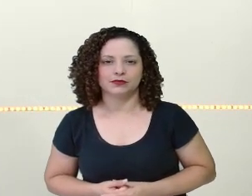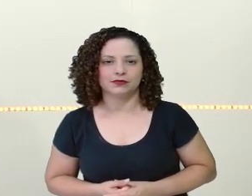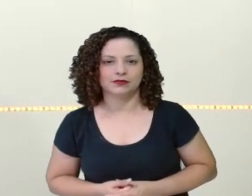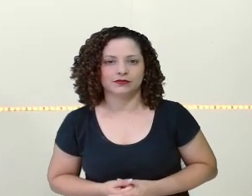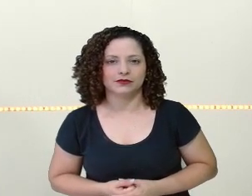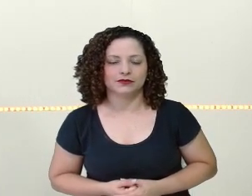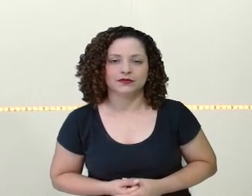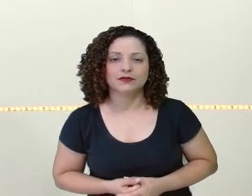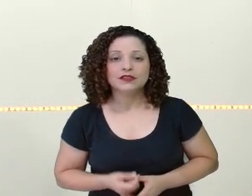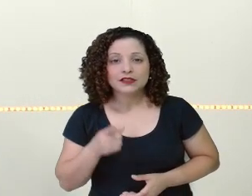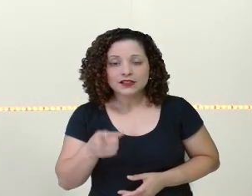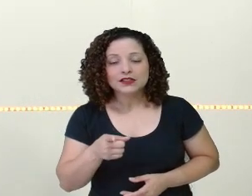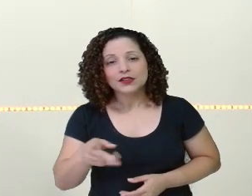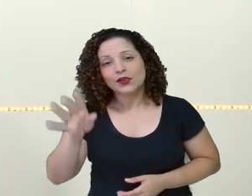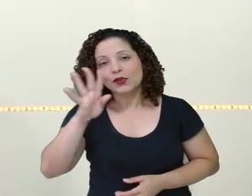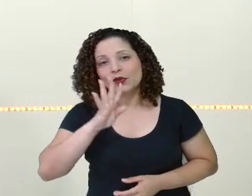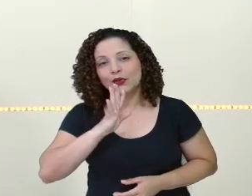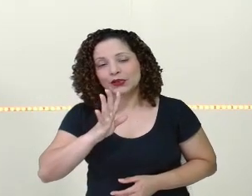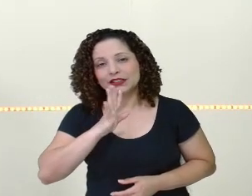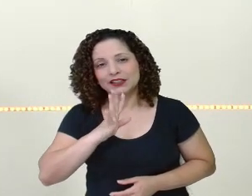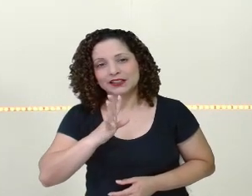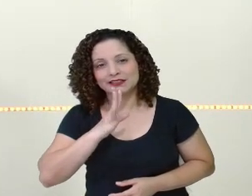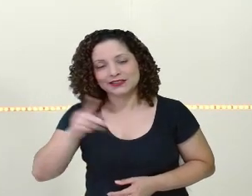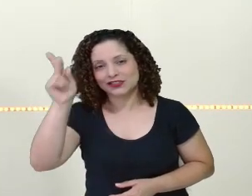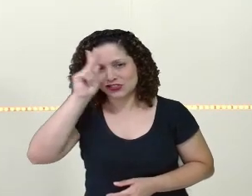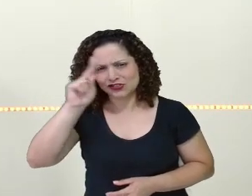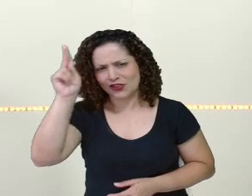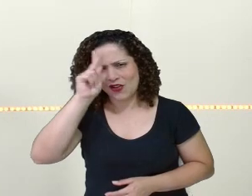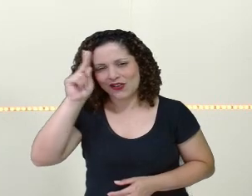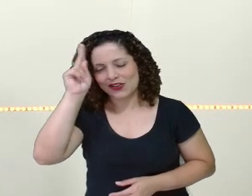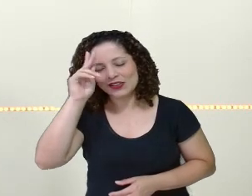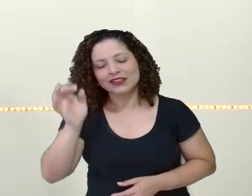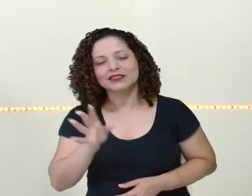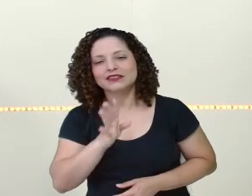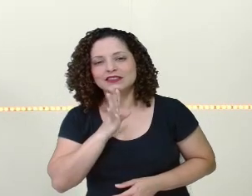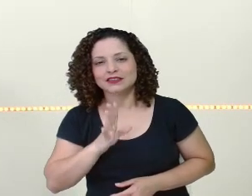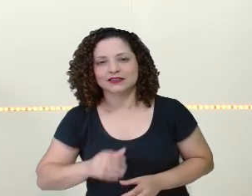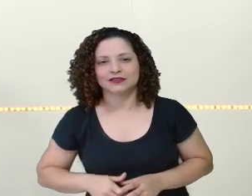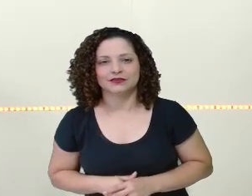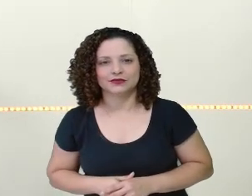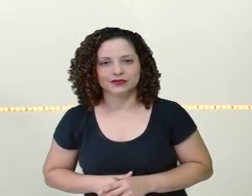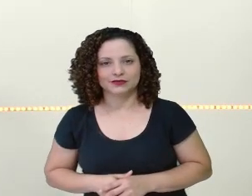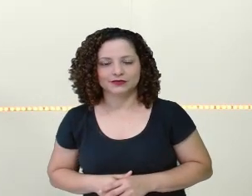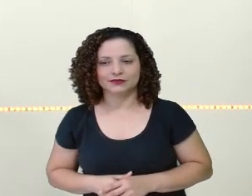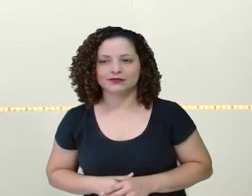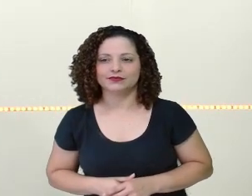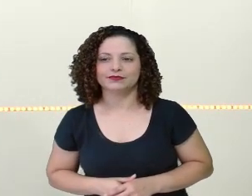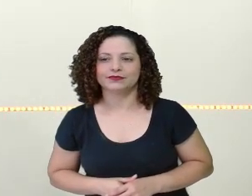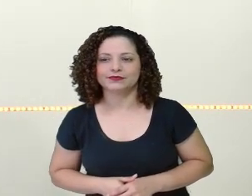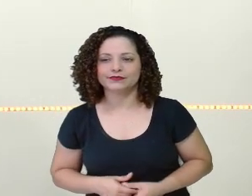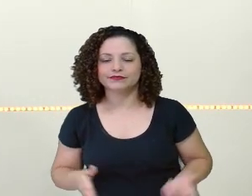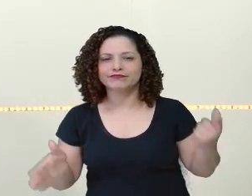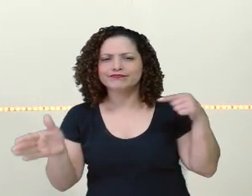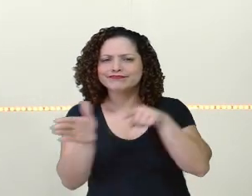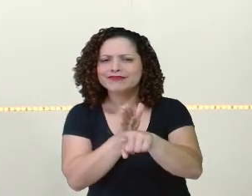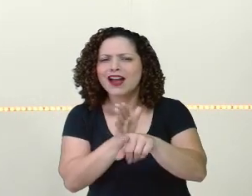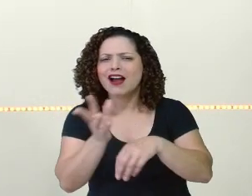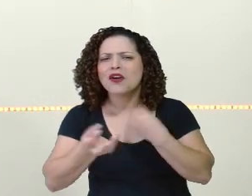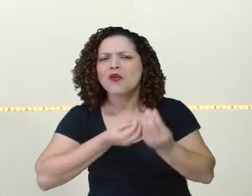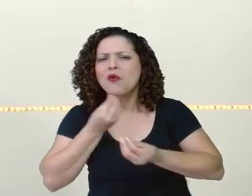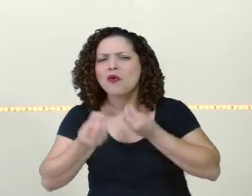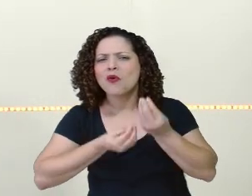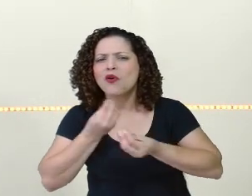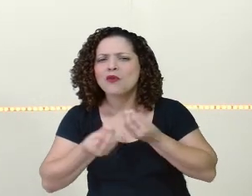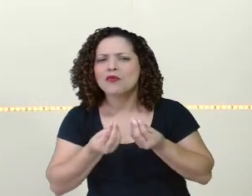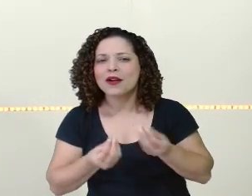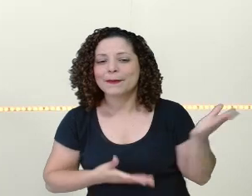conto, que é muito conhecido, tá? Eu agora vou perguntar à professora Cátia como é que está a participação, que eu tenho certeza